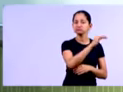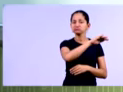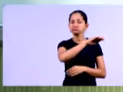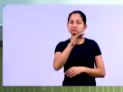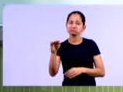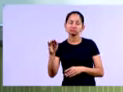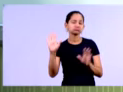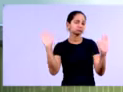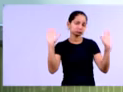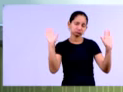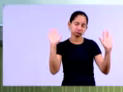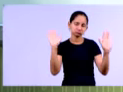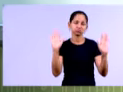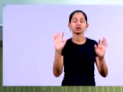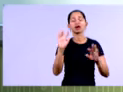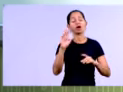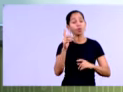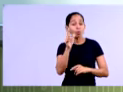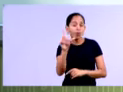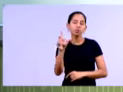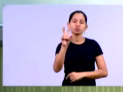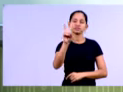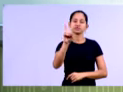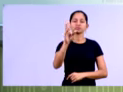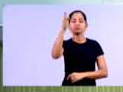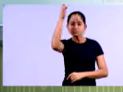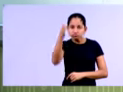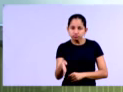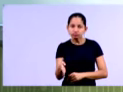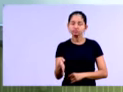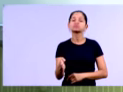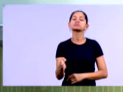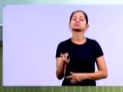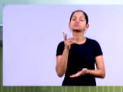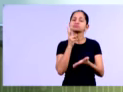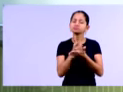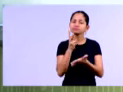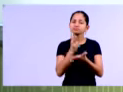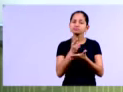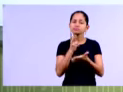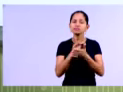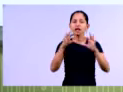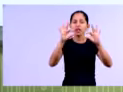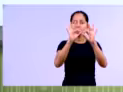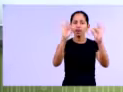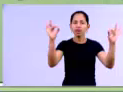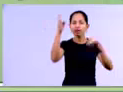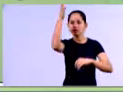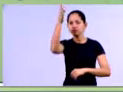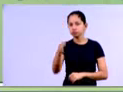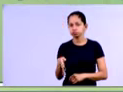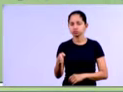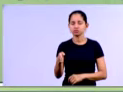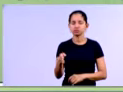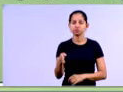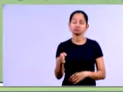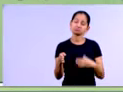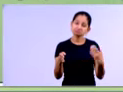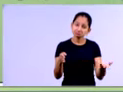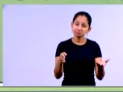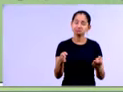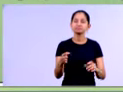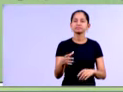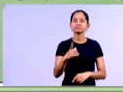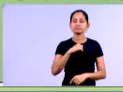horizontal, ok? Então, o entendimento é esse mesmo, vertical, de cima para baixo, né, na vertical. Então, olha só,